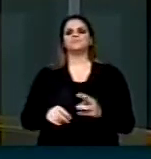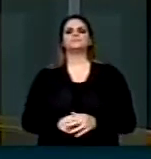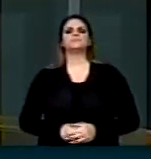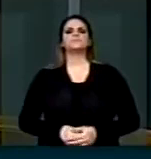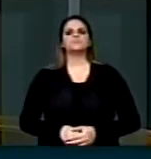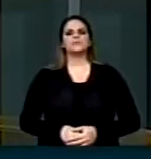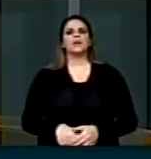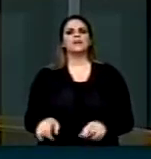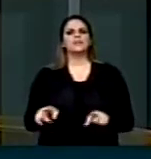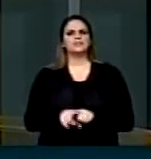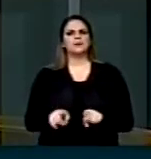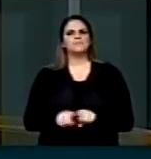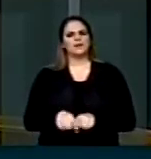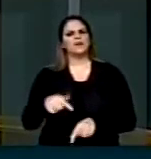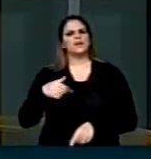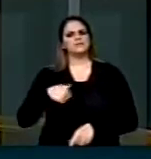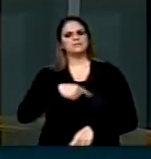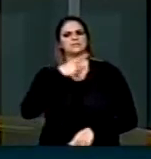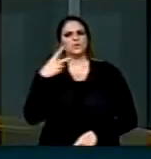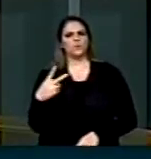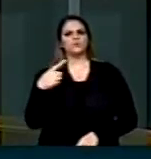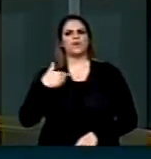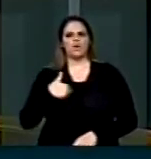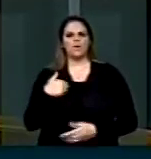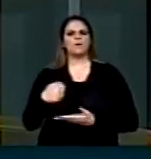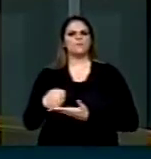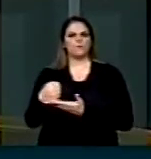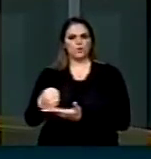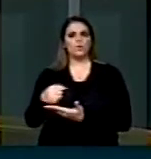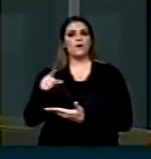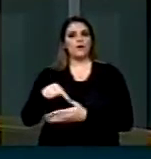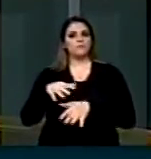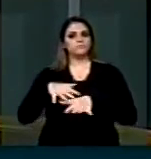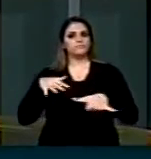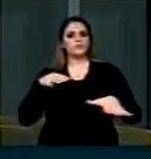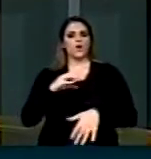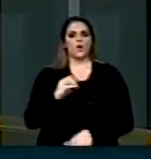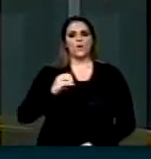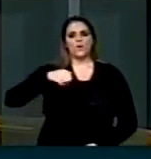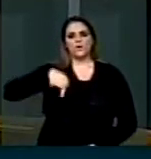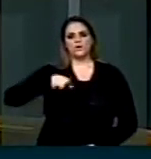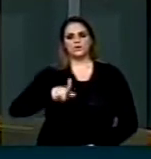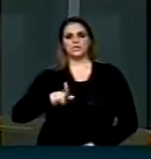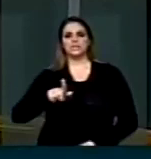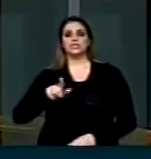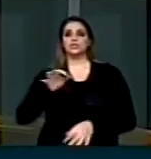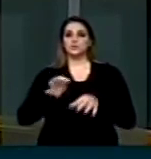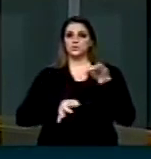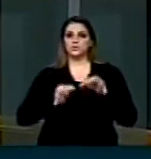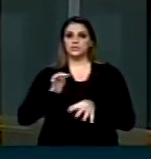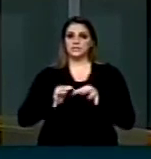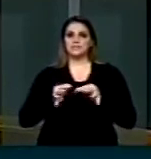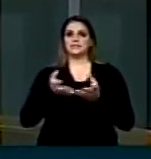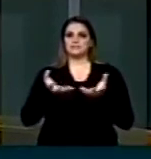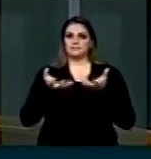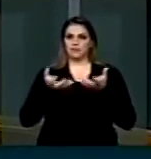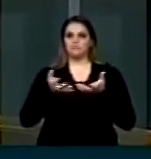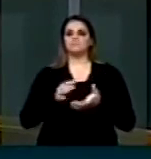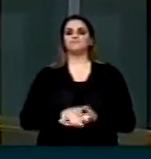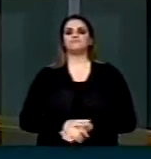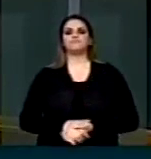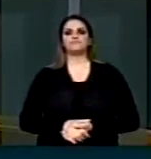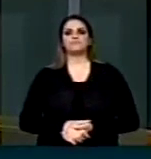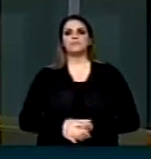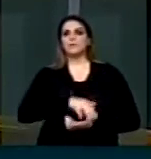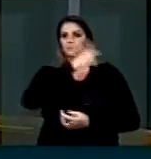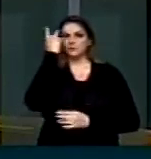que também conta com o meu apoio, é a promovida pela ONG Justiça que se busca, e os moradores